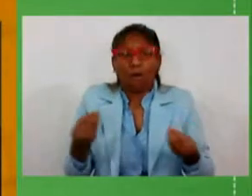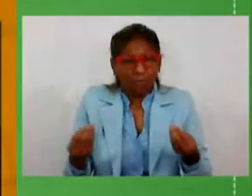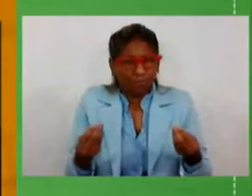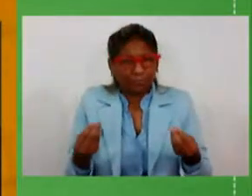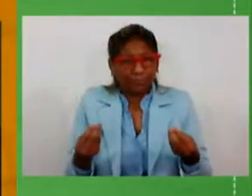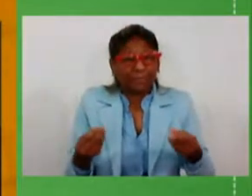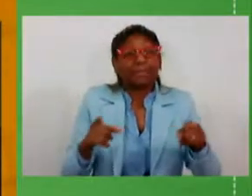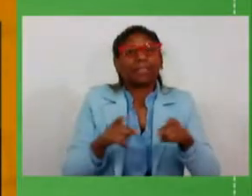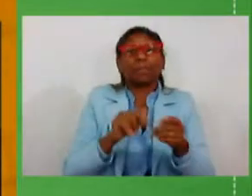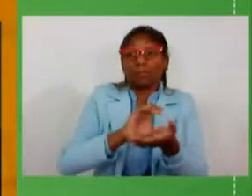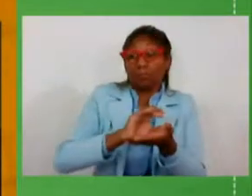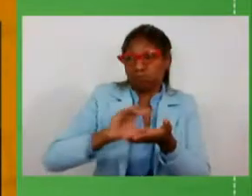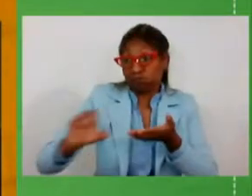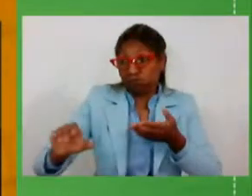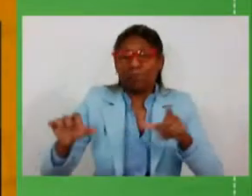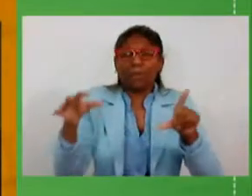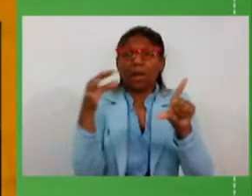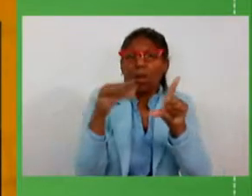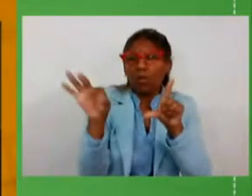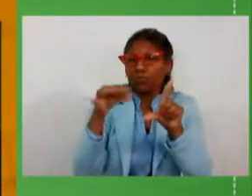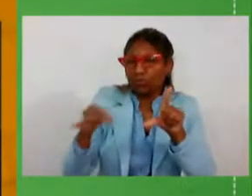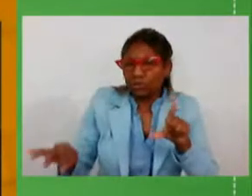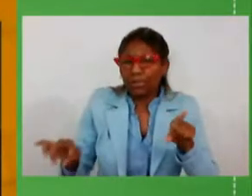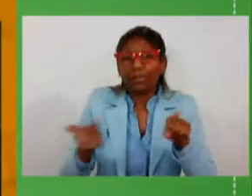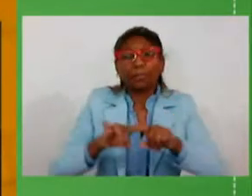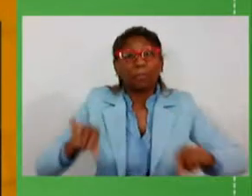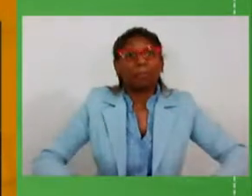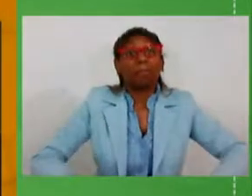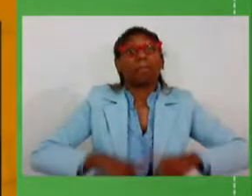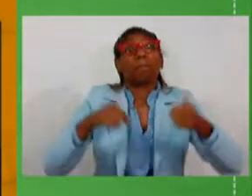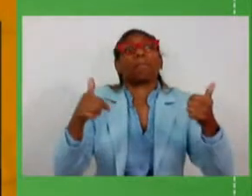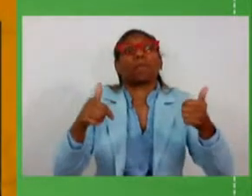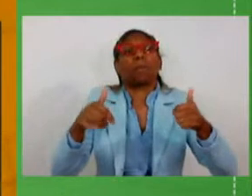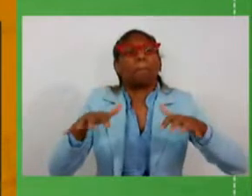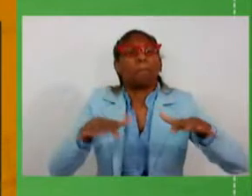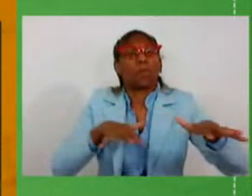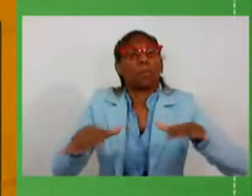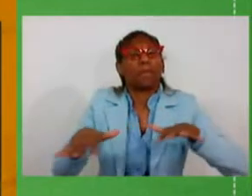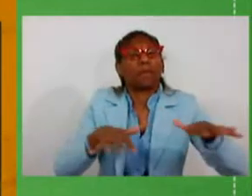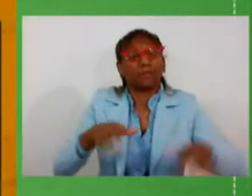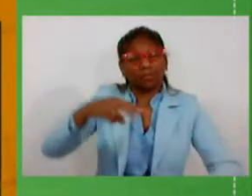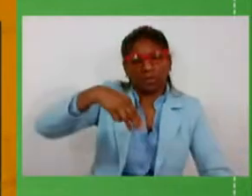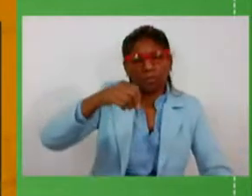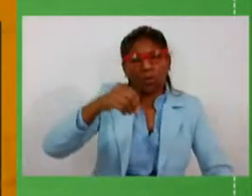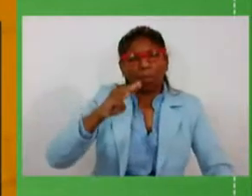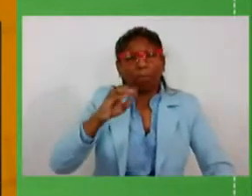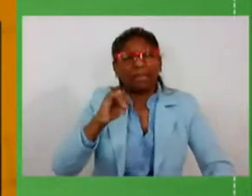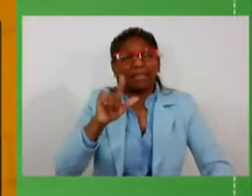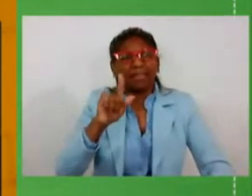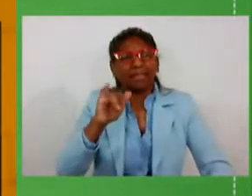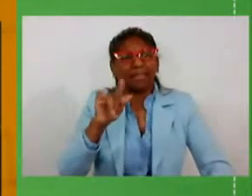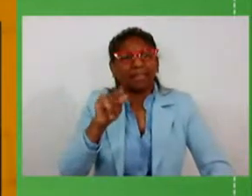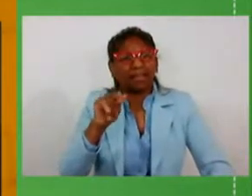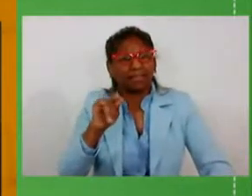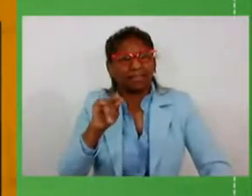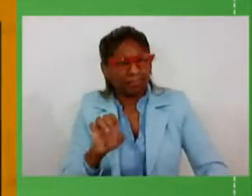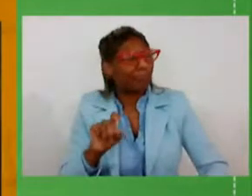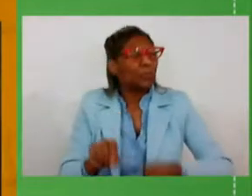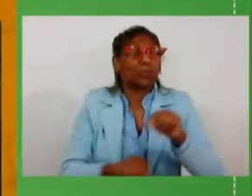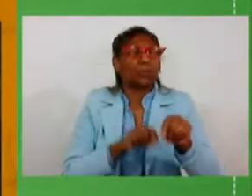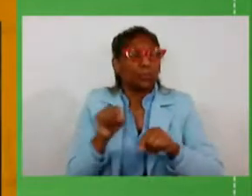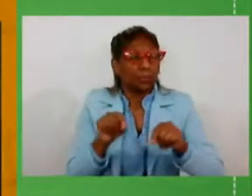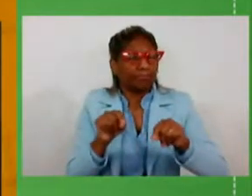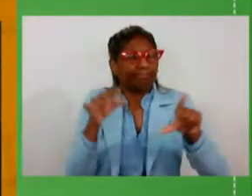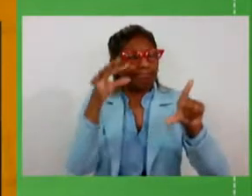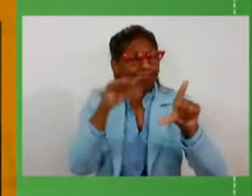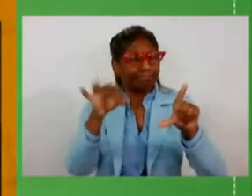do investimento na logística e na melhor condição de mobilidade. Avançar no crescimento, na logística e na mobilidade